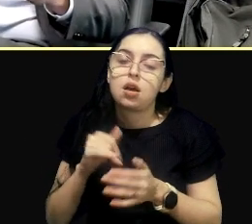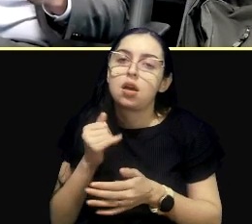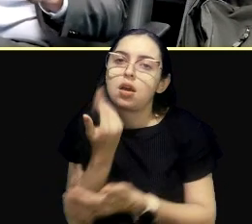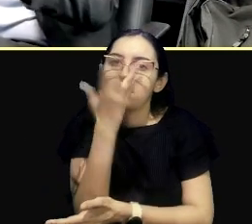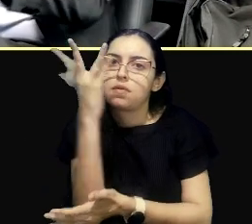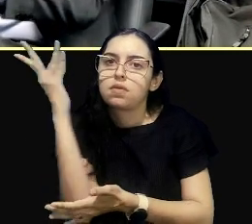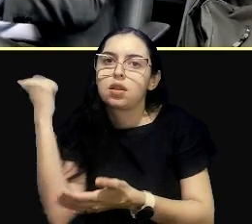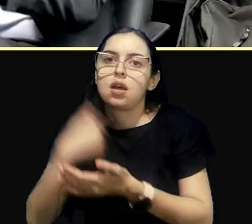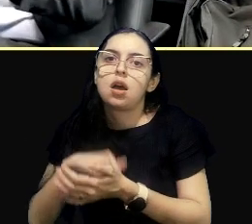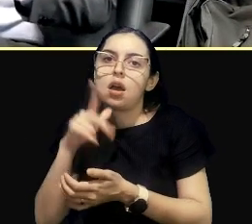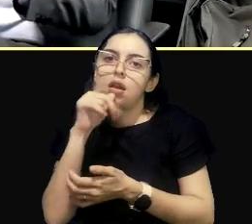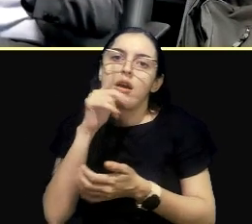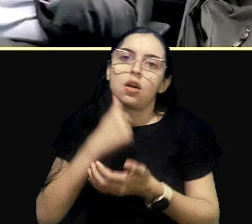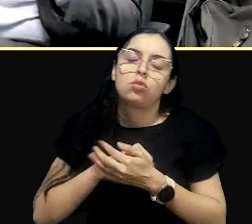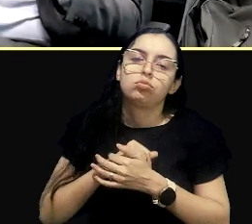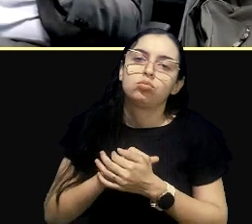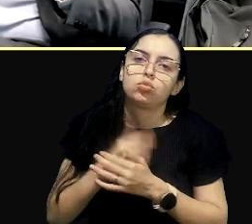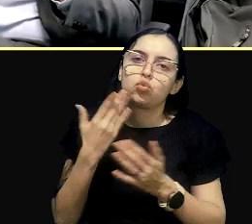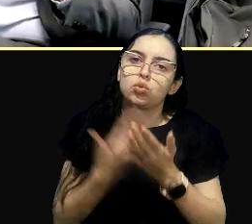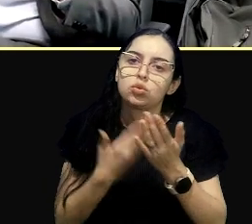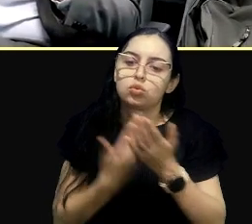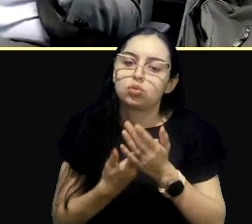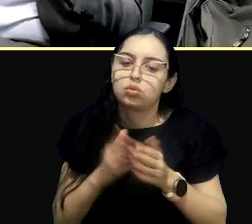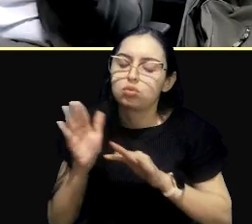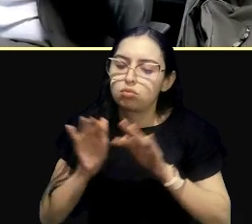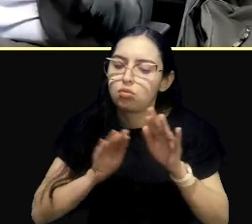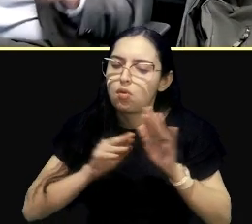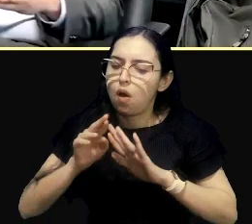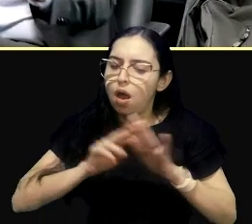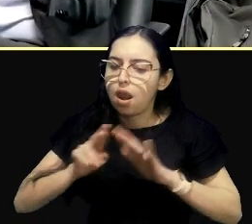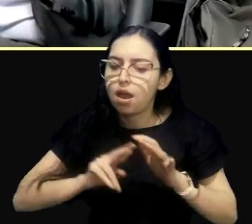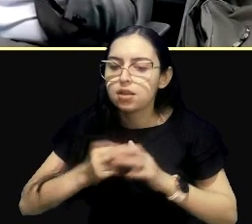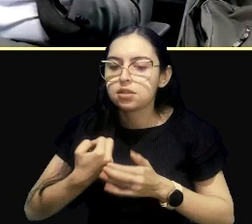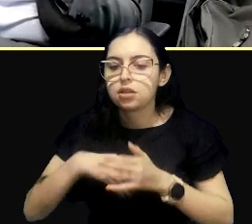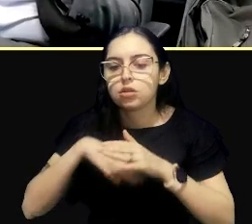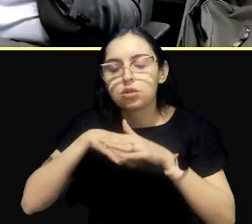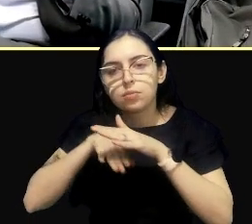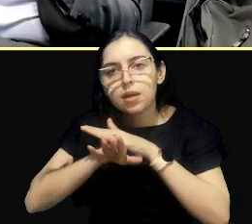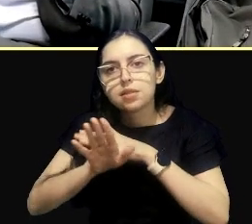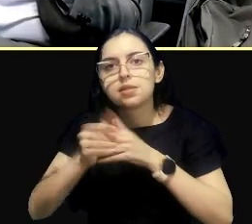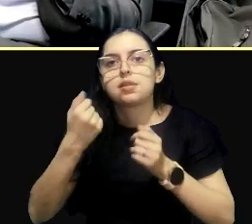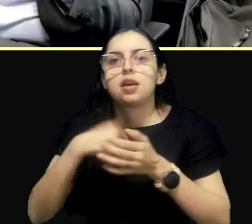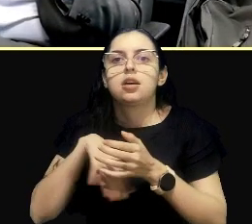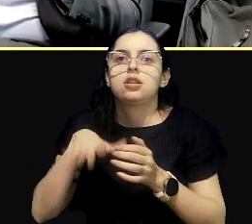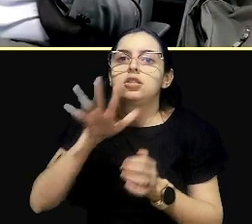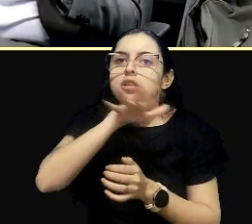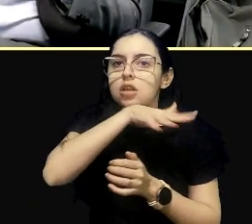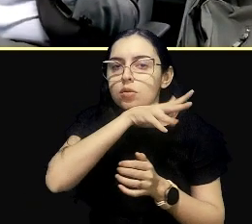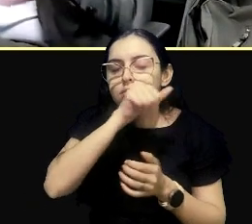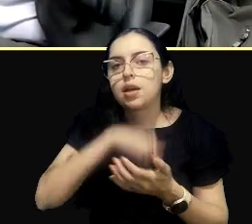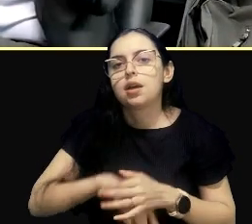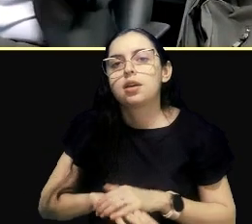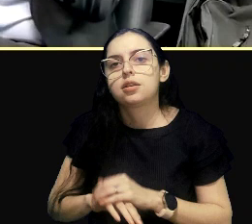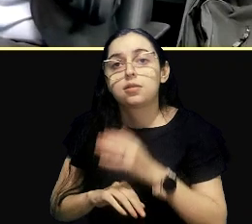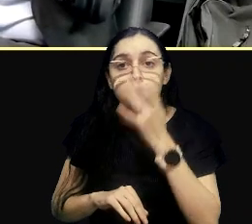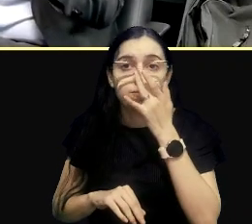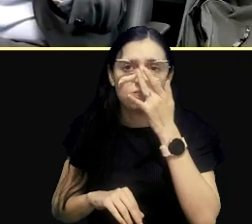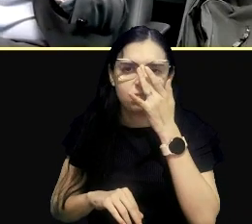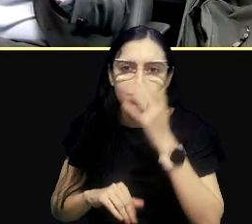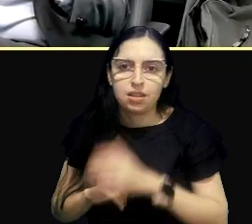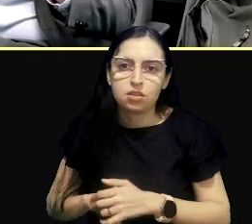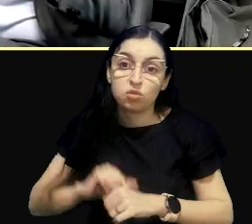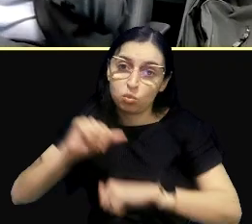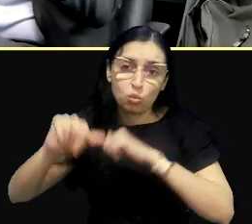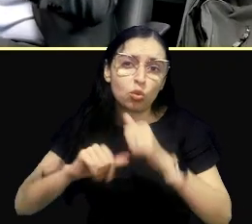flora, inclusive tem alguns estudos relacionados à passagem de animais por conta dessa rota, e outras virão.